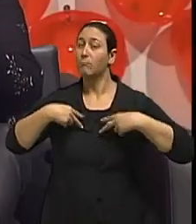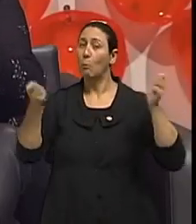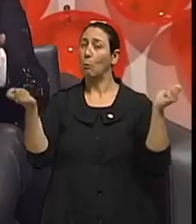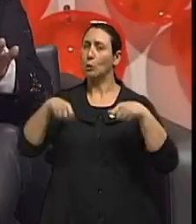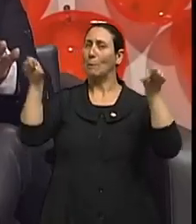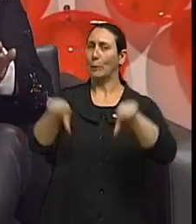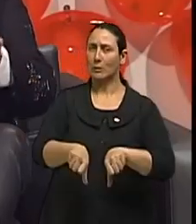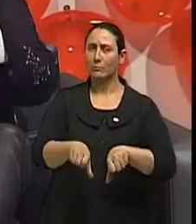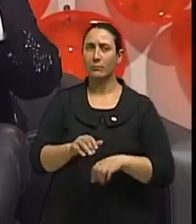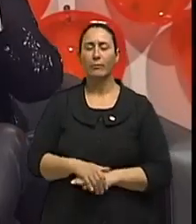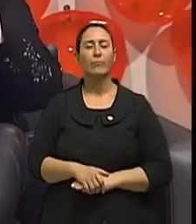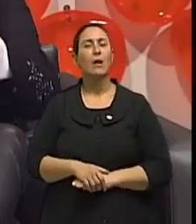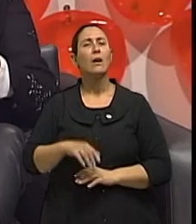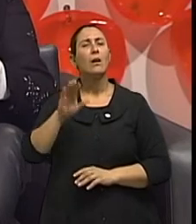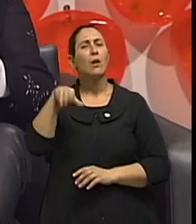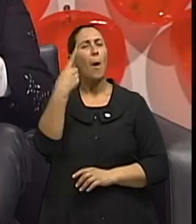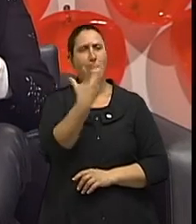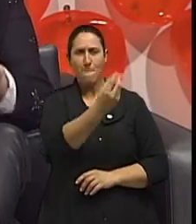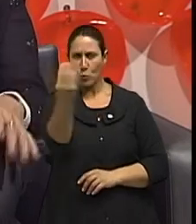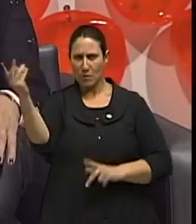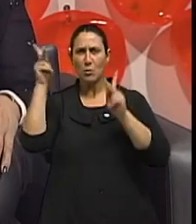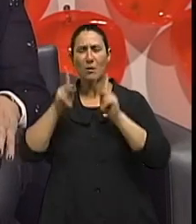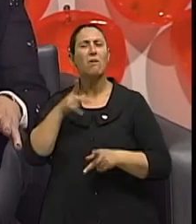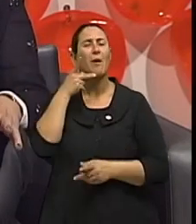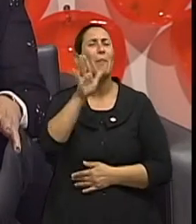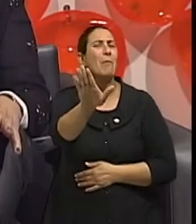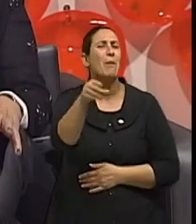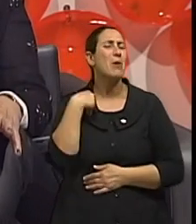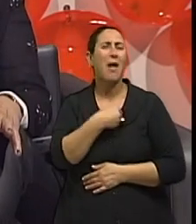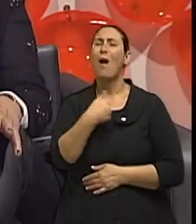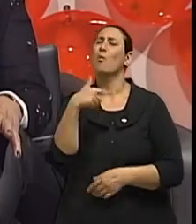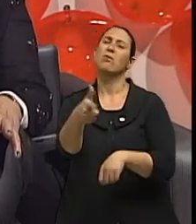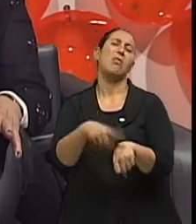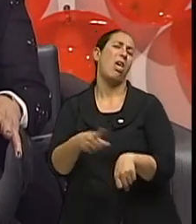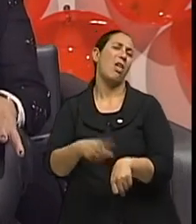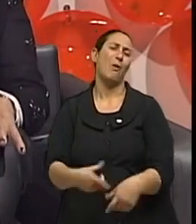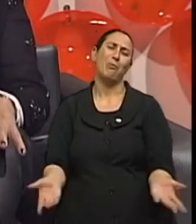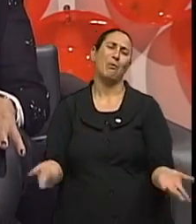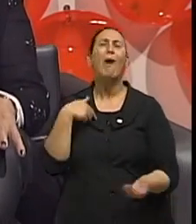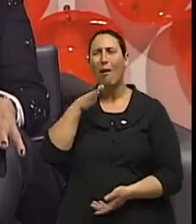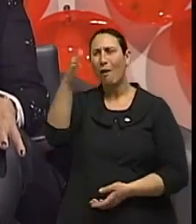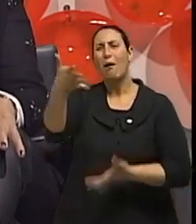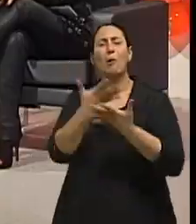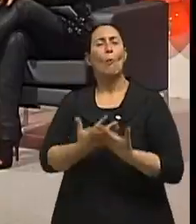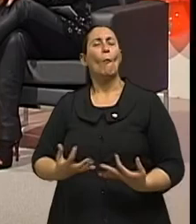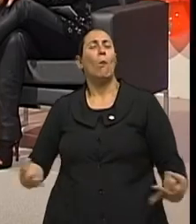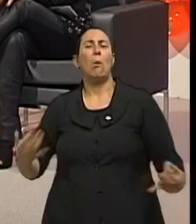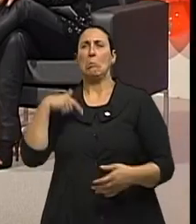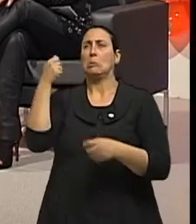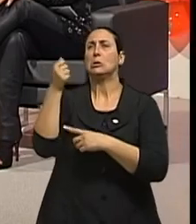na moleira de vocês que já fechou. Muitos estão dizendo, doutora, mas eu não tenho tempo. Será que é questão de tempo?